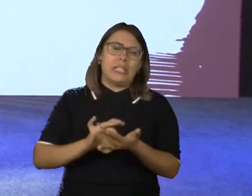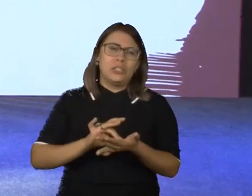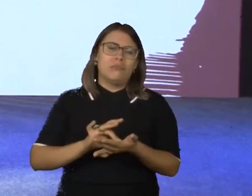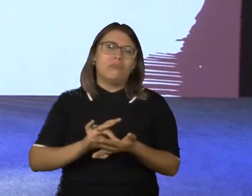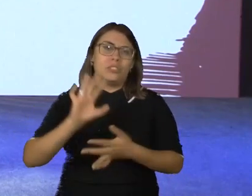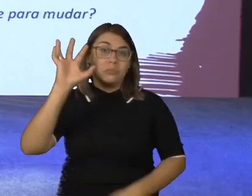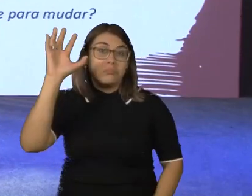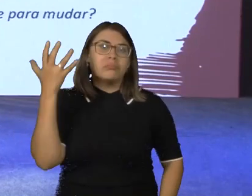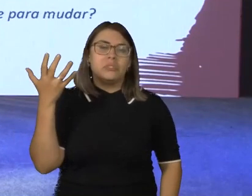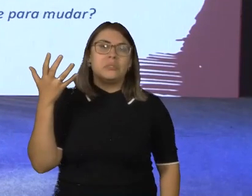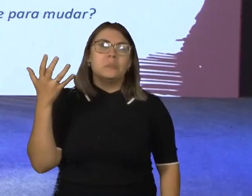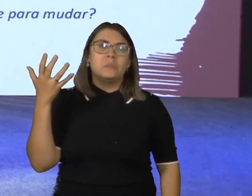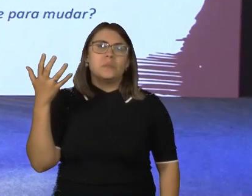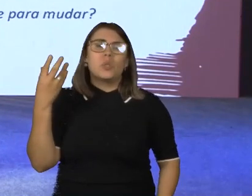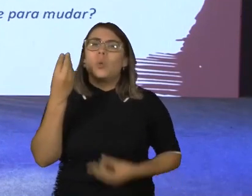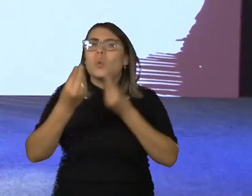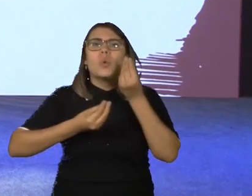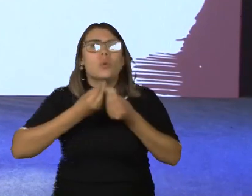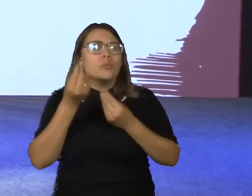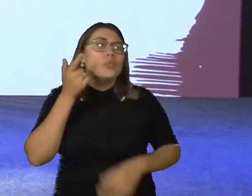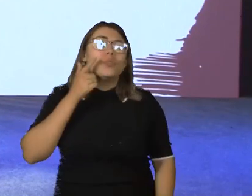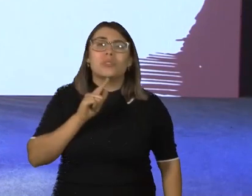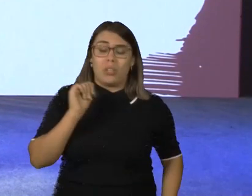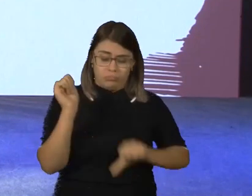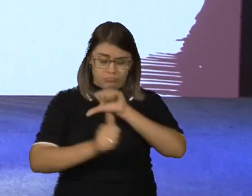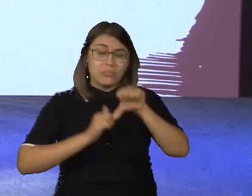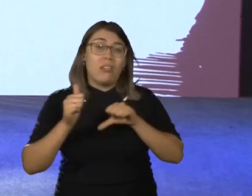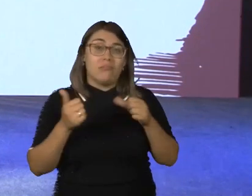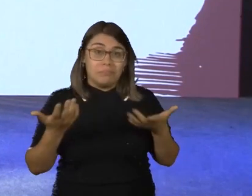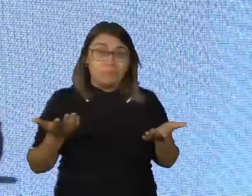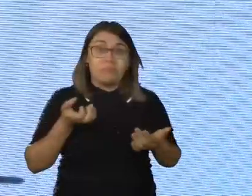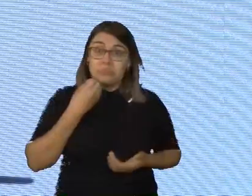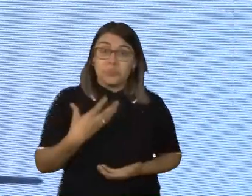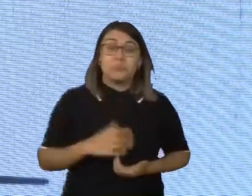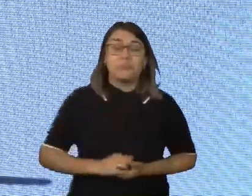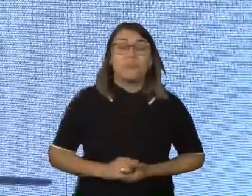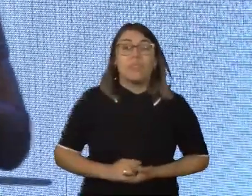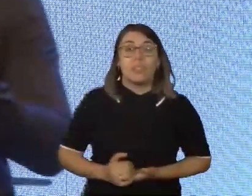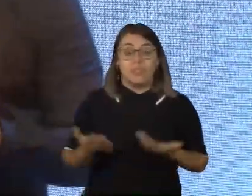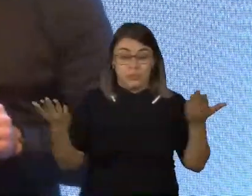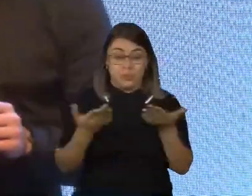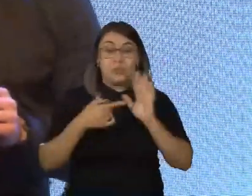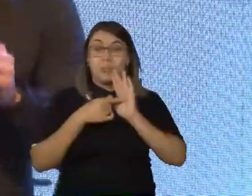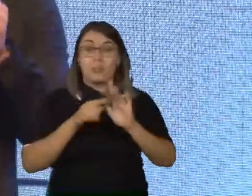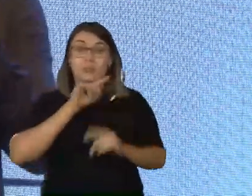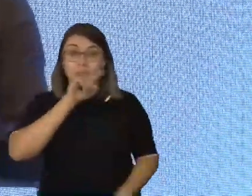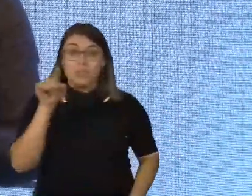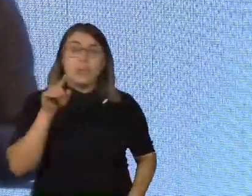as pessoas com deficiência. Como é que a gente consegue mudar? Bom, Alex, eu vou trazer aqui para vocês agora